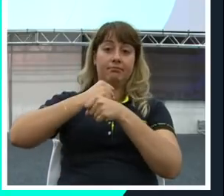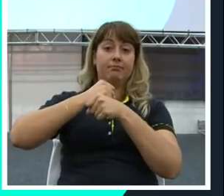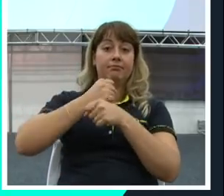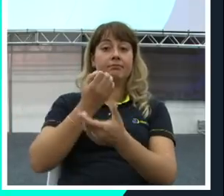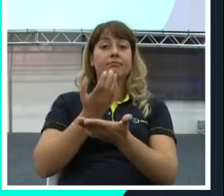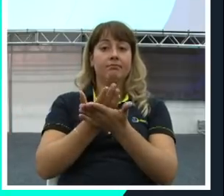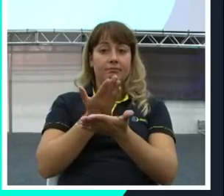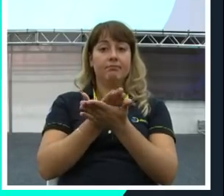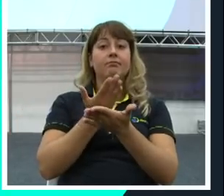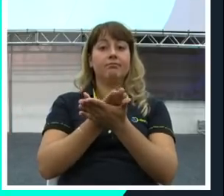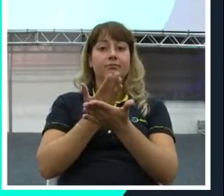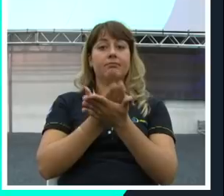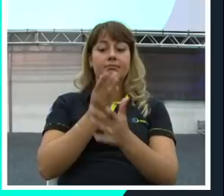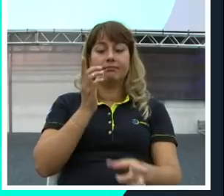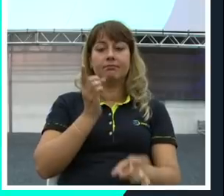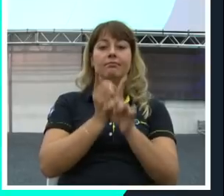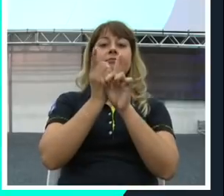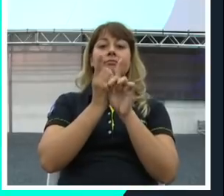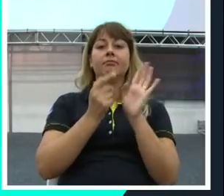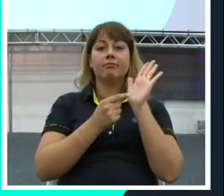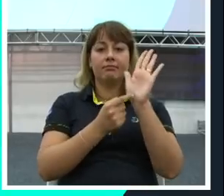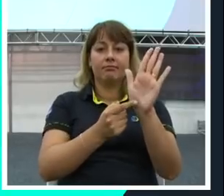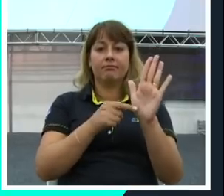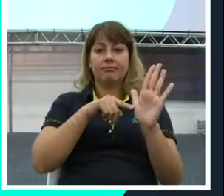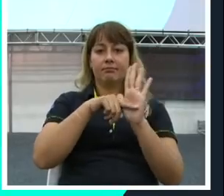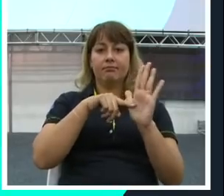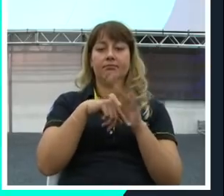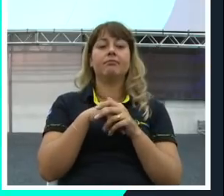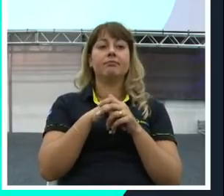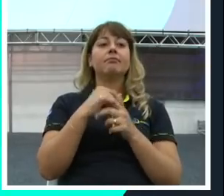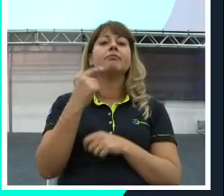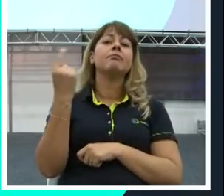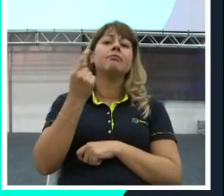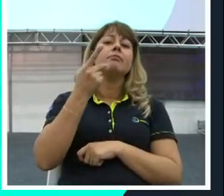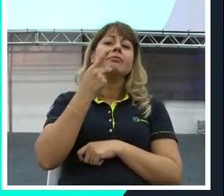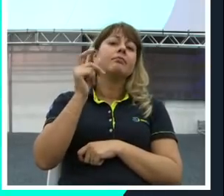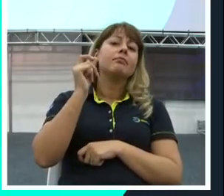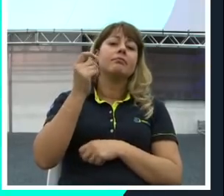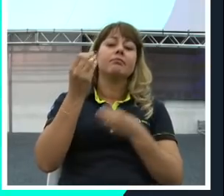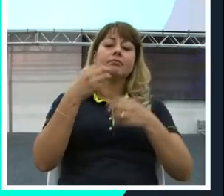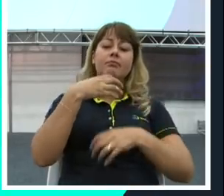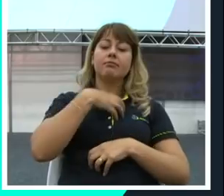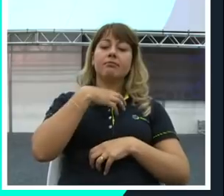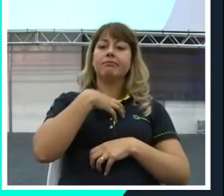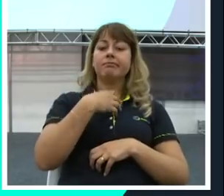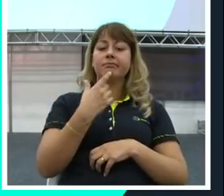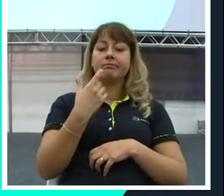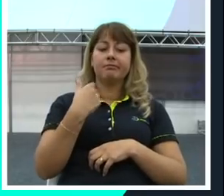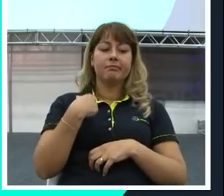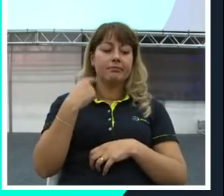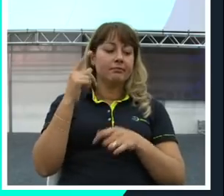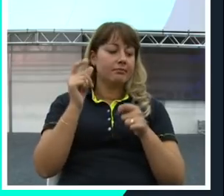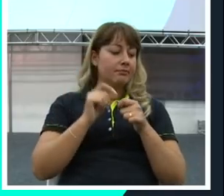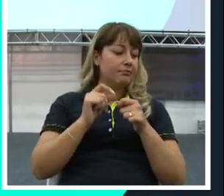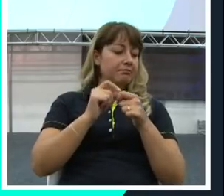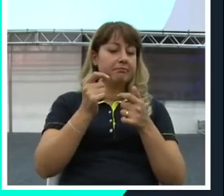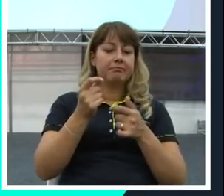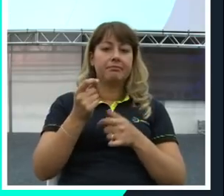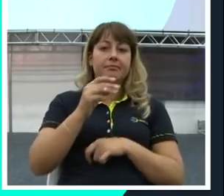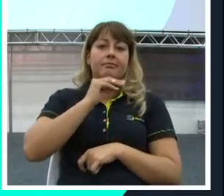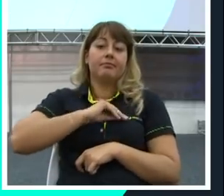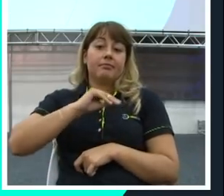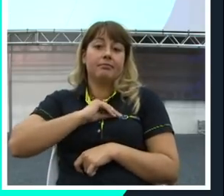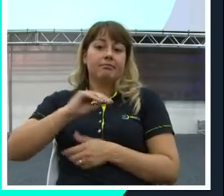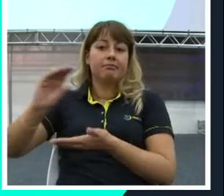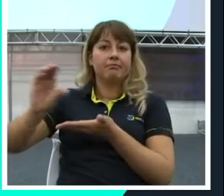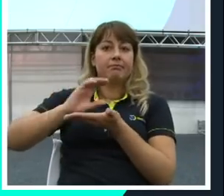Olha só que interessante. A primeira coisa é a forma que eu gasto e ganho. Como eu gasto